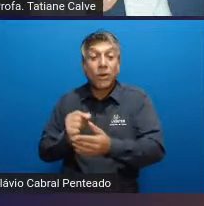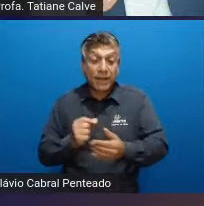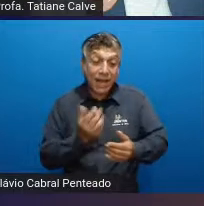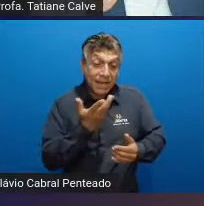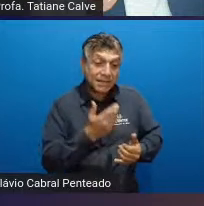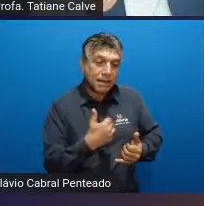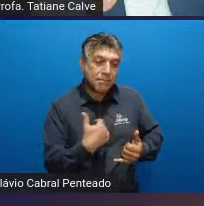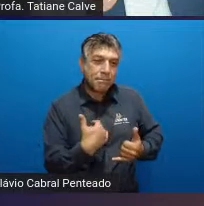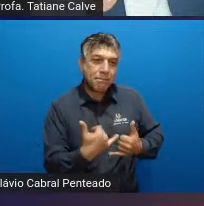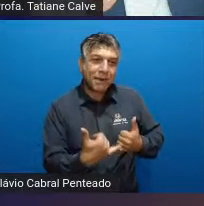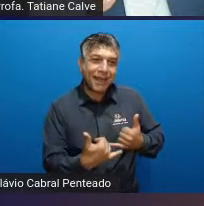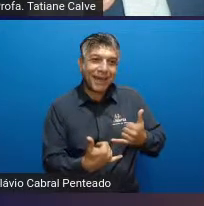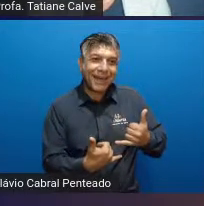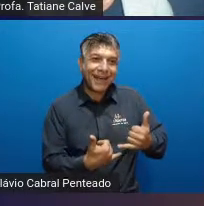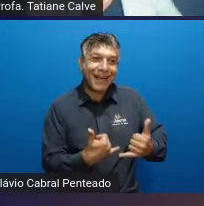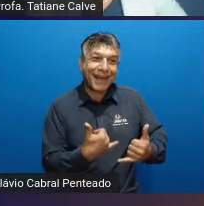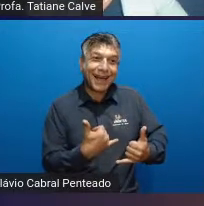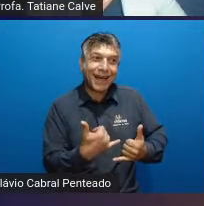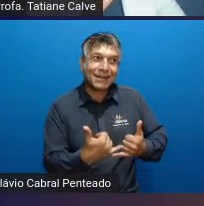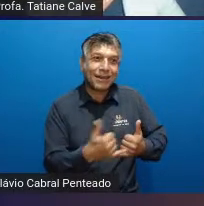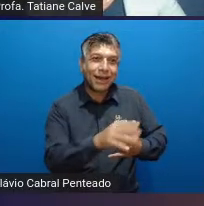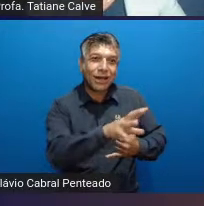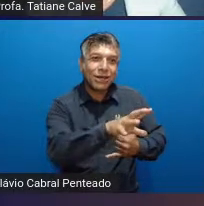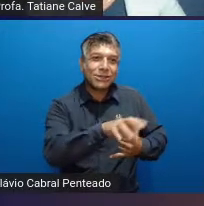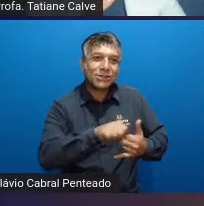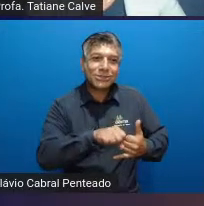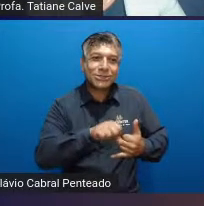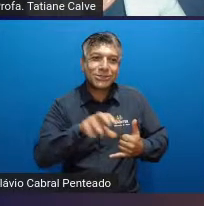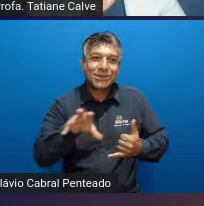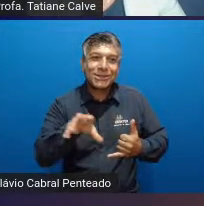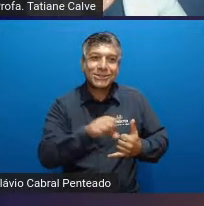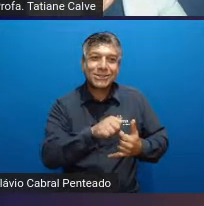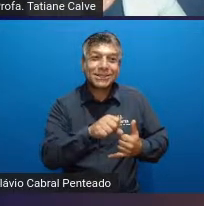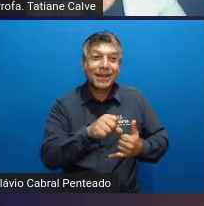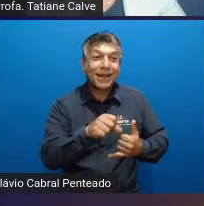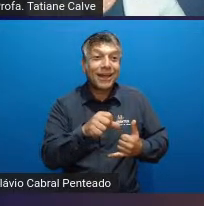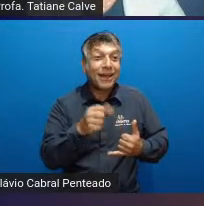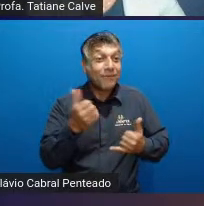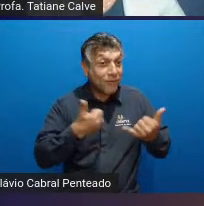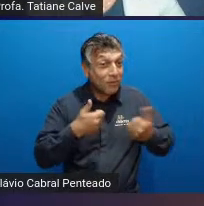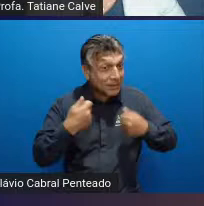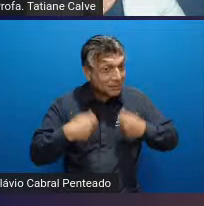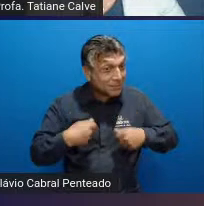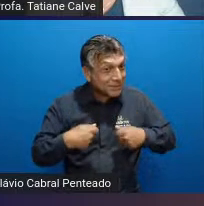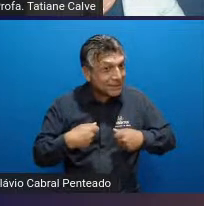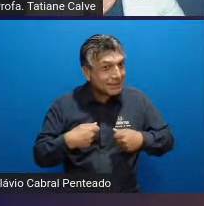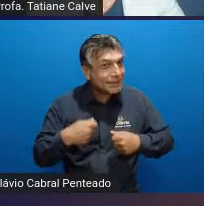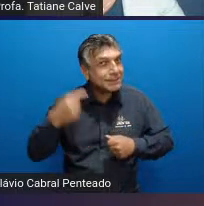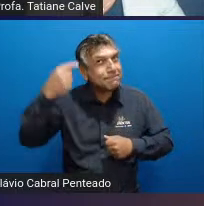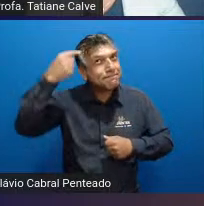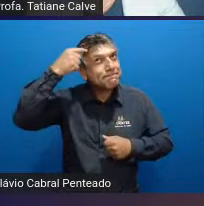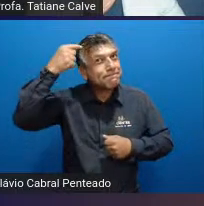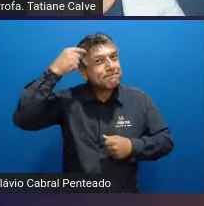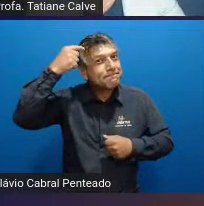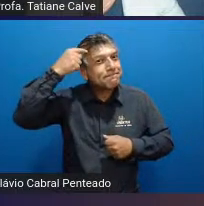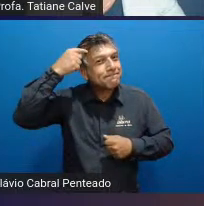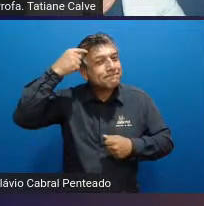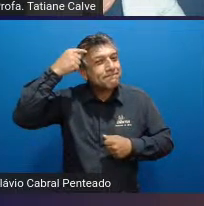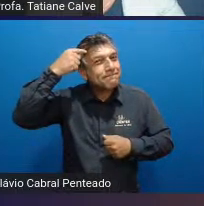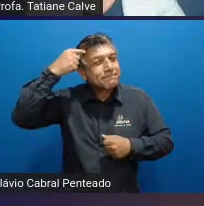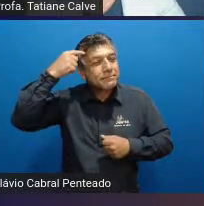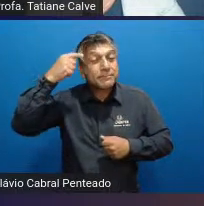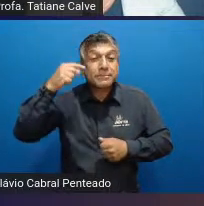estabelece as informações que ela deseja então ela organiza suas ideias ela